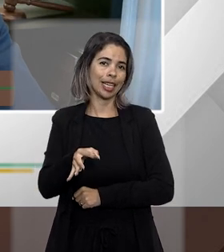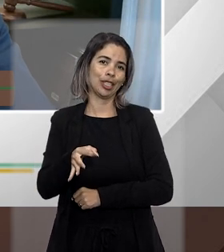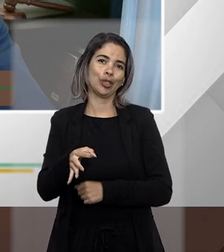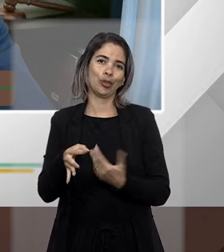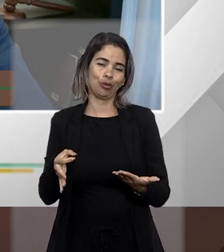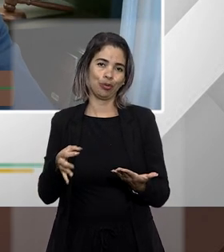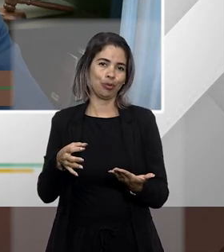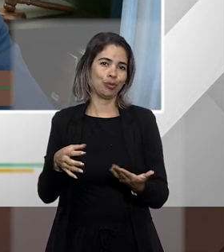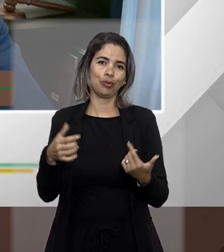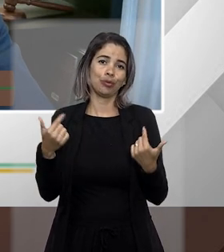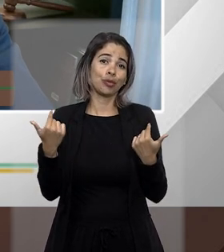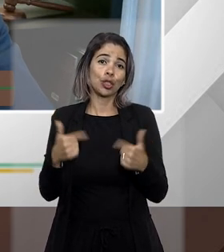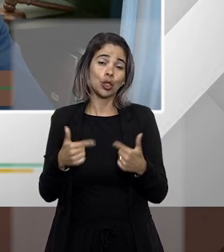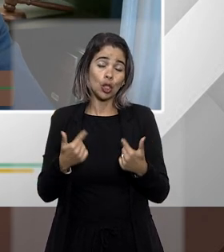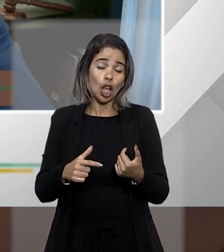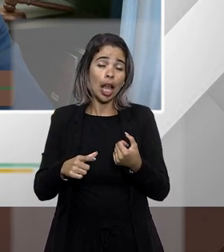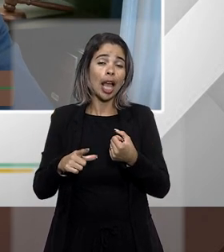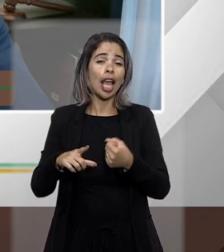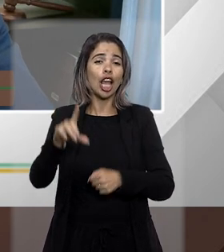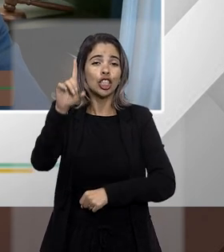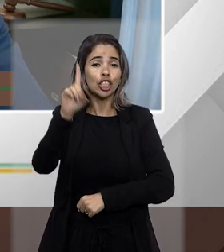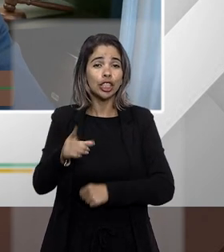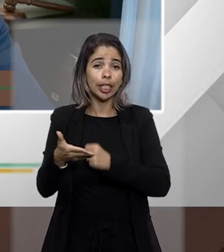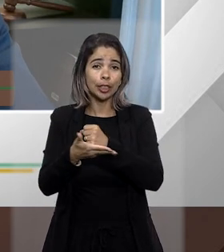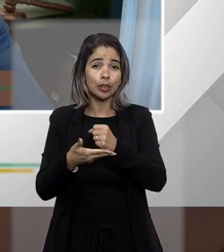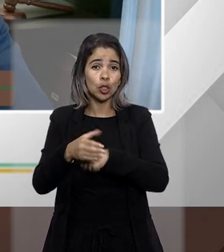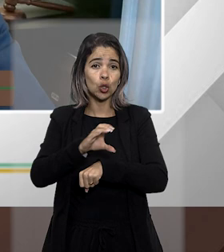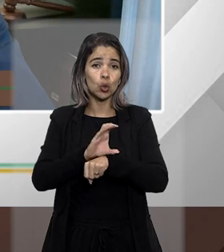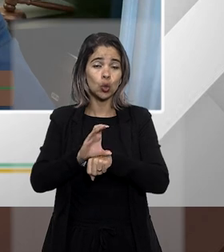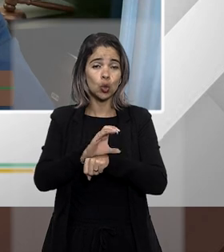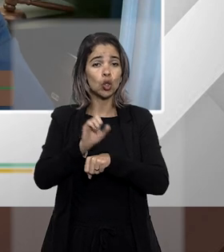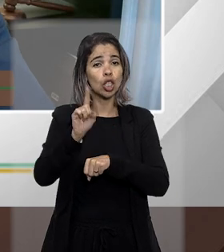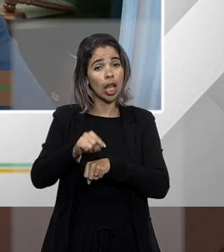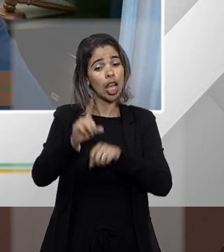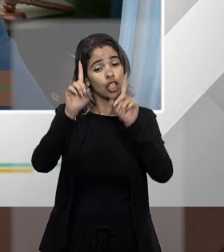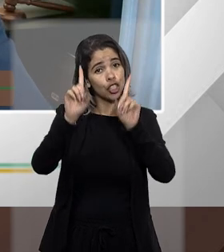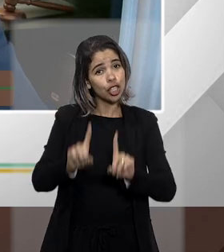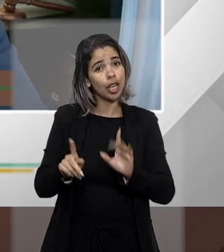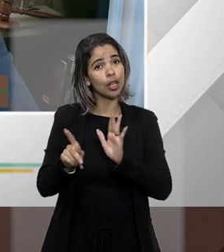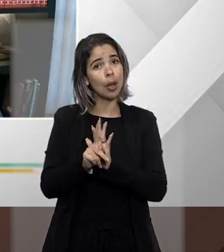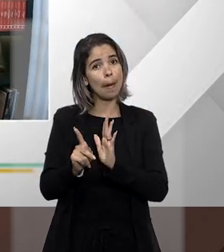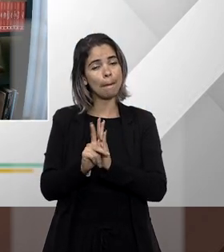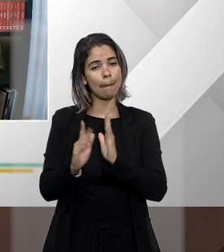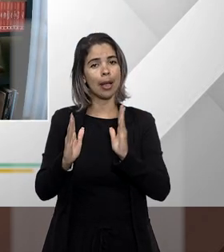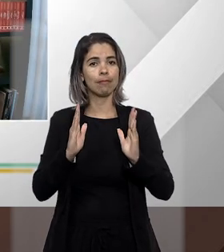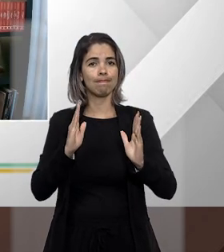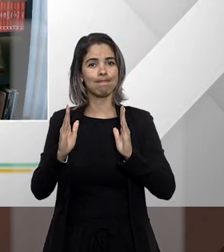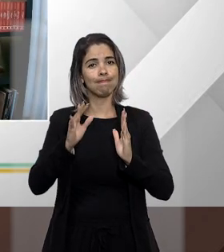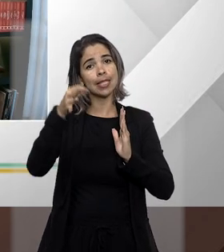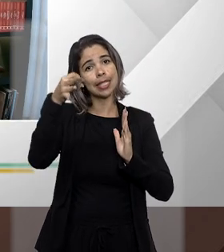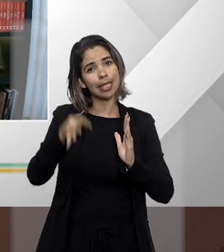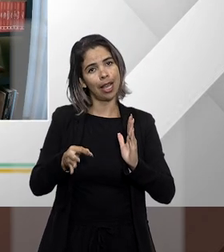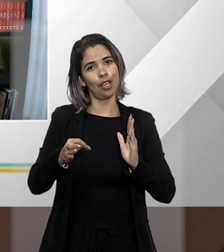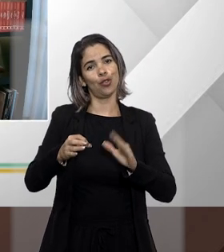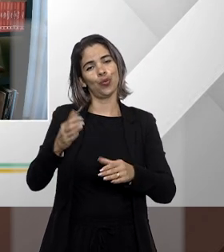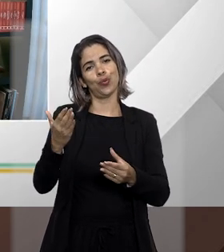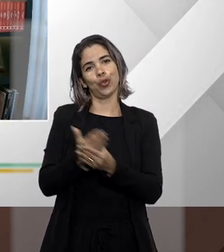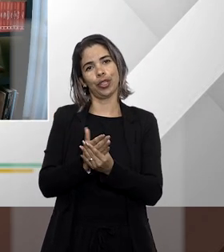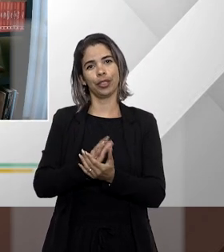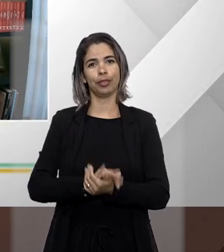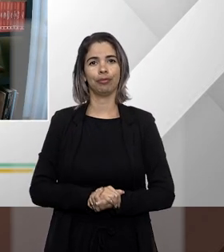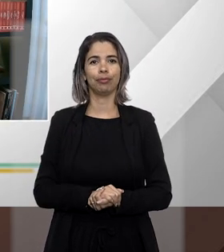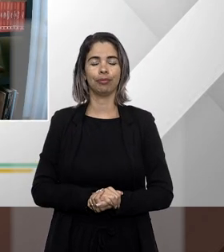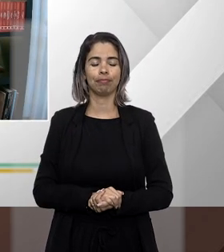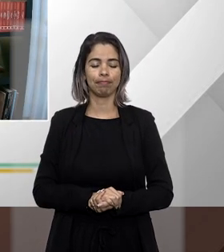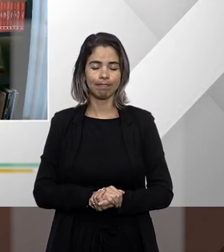Constituição que é o direito à duração razoável de um processo e esse olhar atento além de seguir todo esse